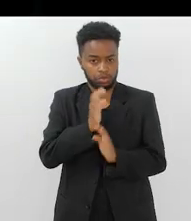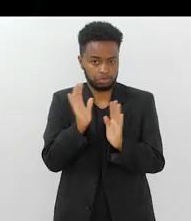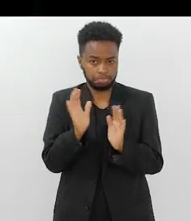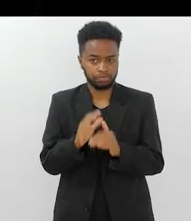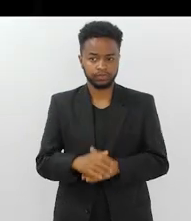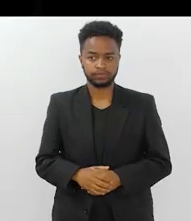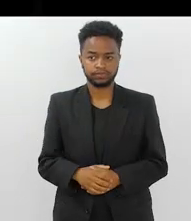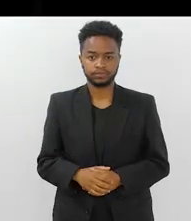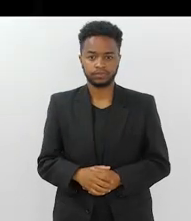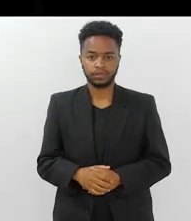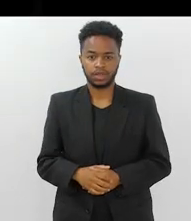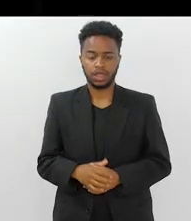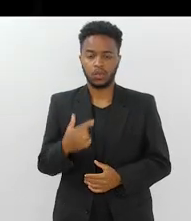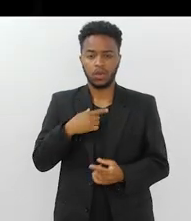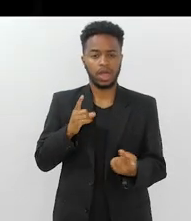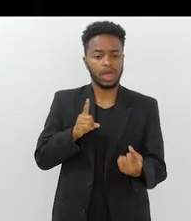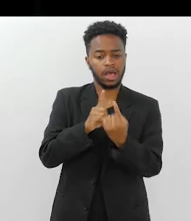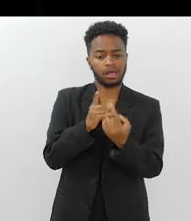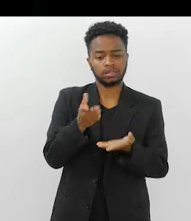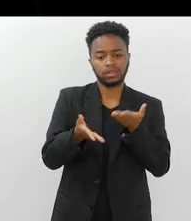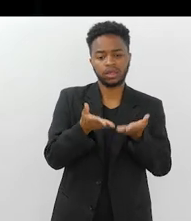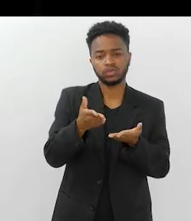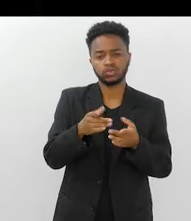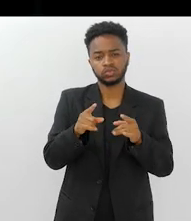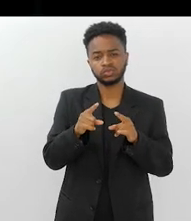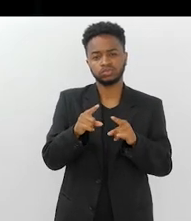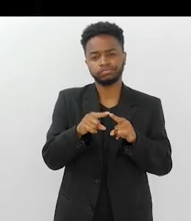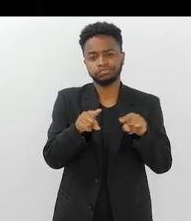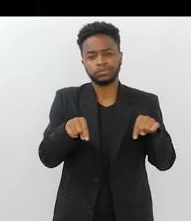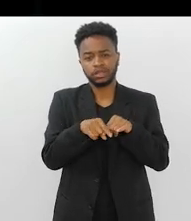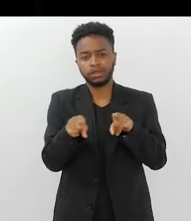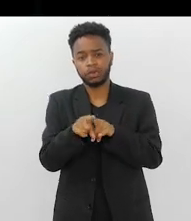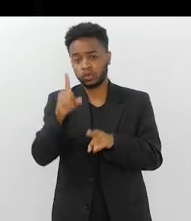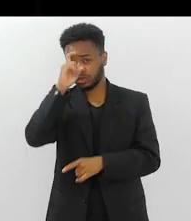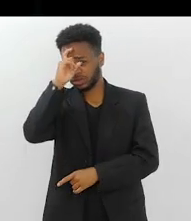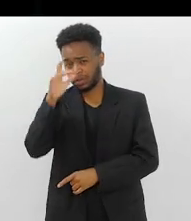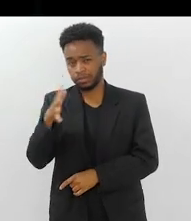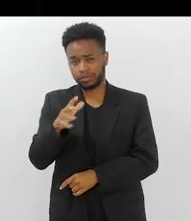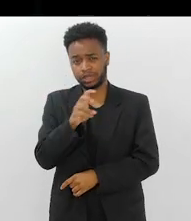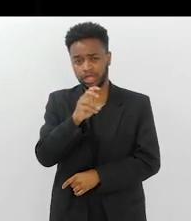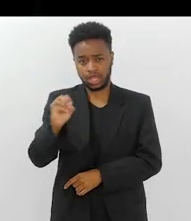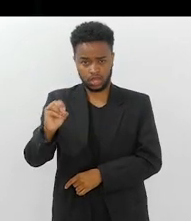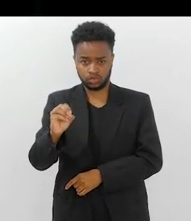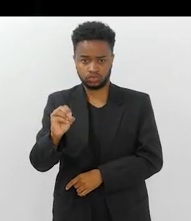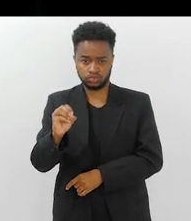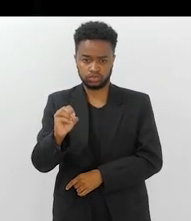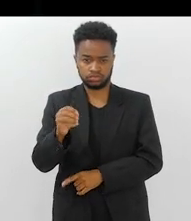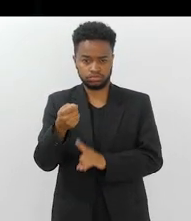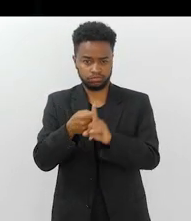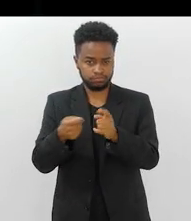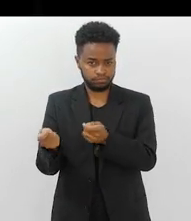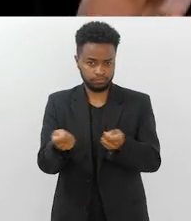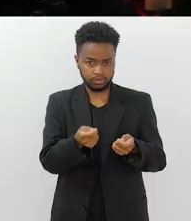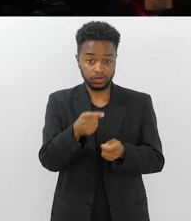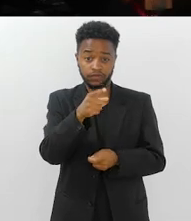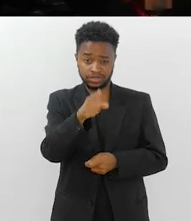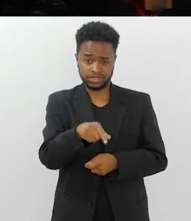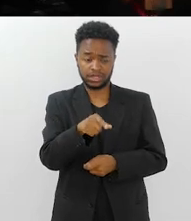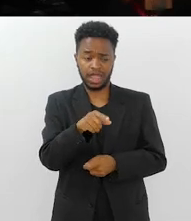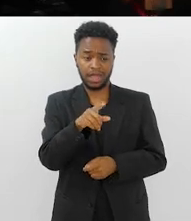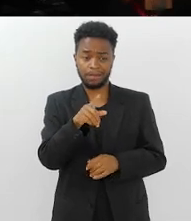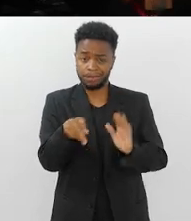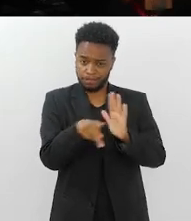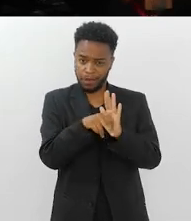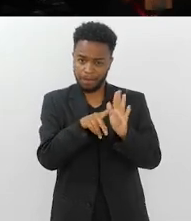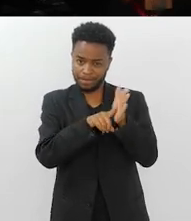Olha, encontro, consultório e hospital, mais de 500 idosos por mês. O senhor é uma pesquisa,